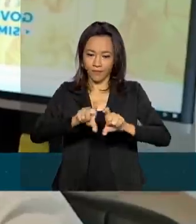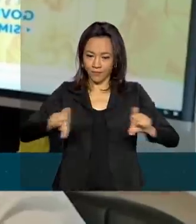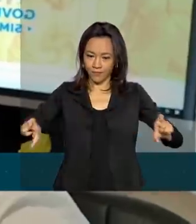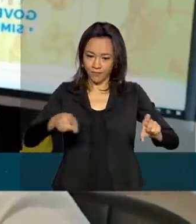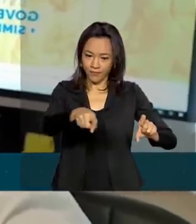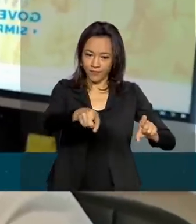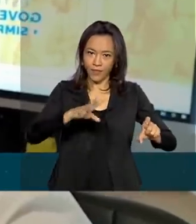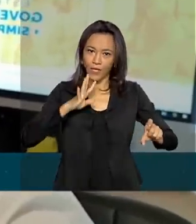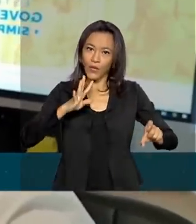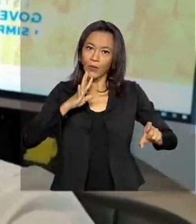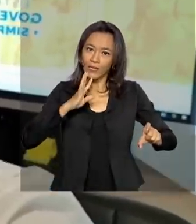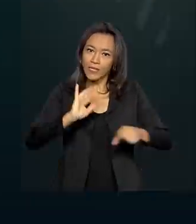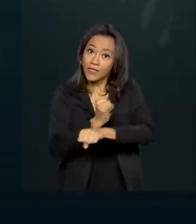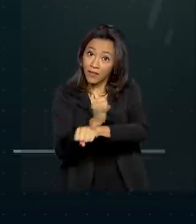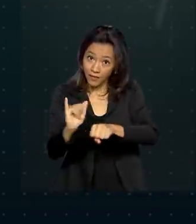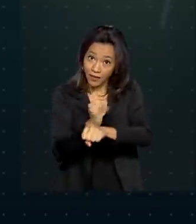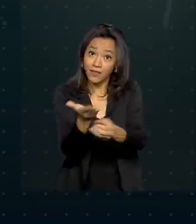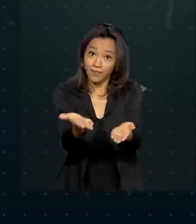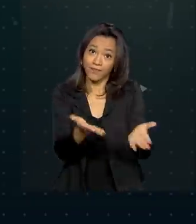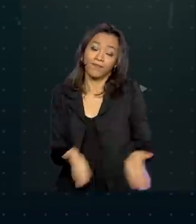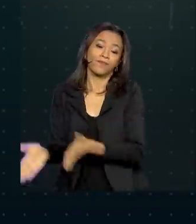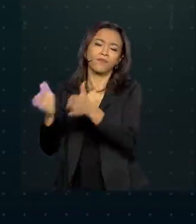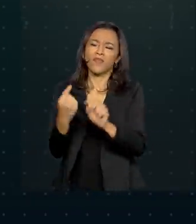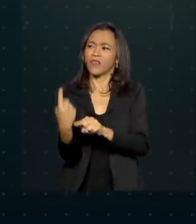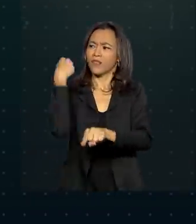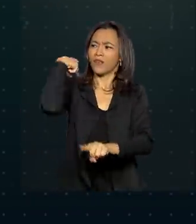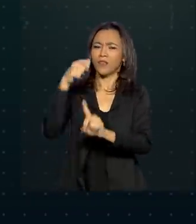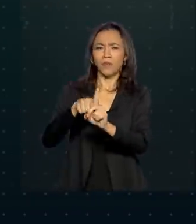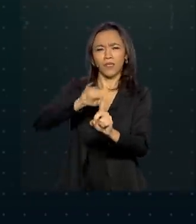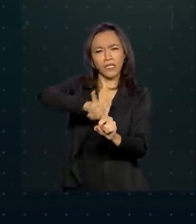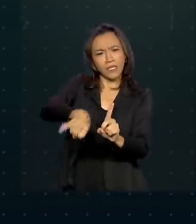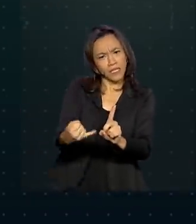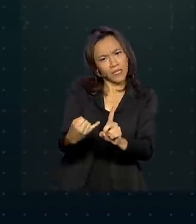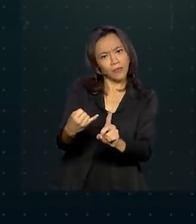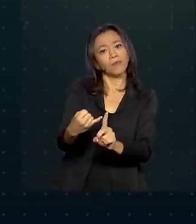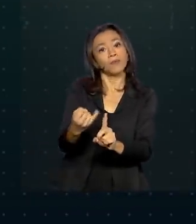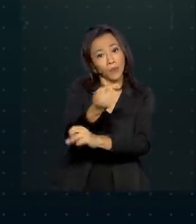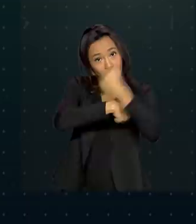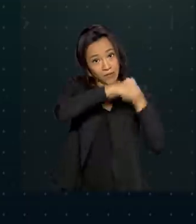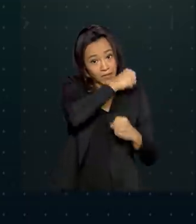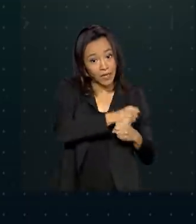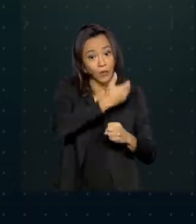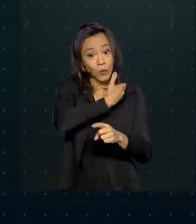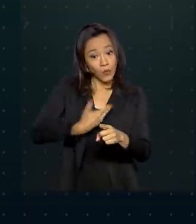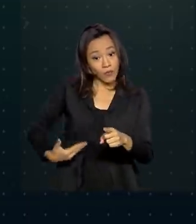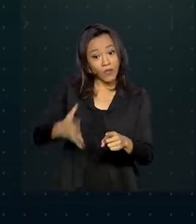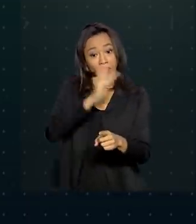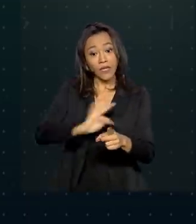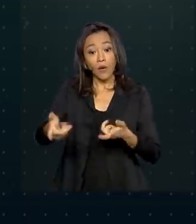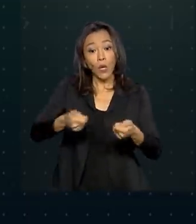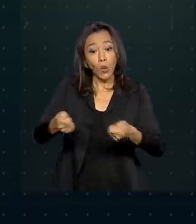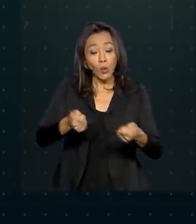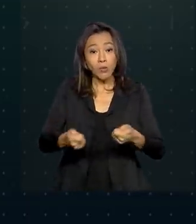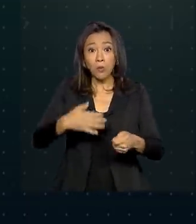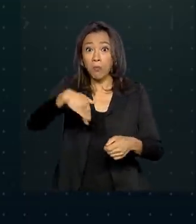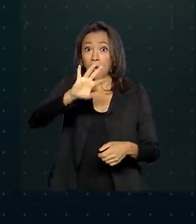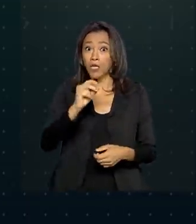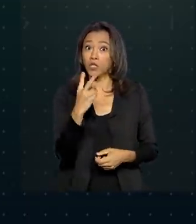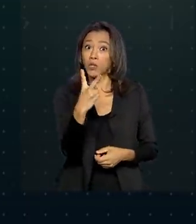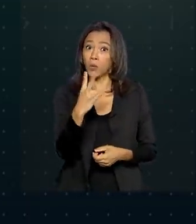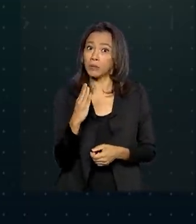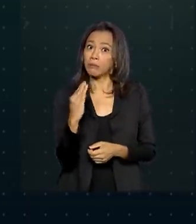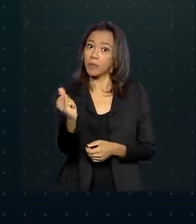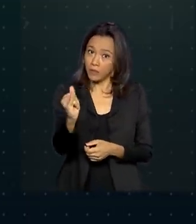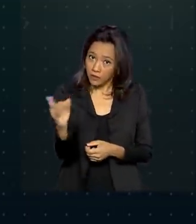e conheça mais sobre a nossa estratégia. Desde janeiro do ano passado, o governo federal estima que economizou mais de 2 bilhões de reais